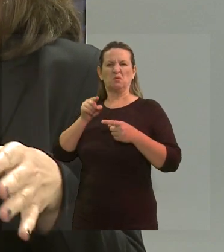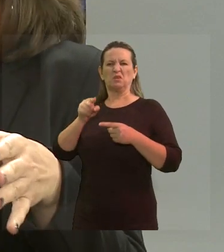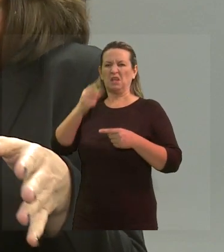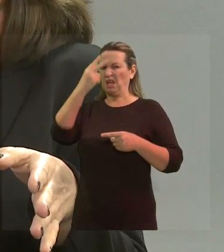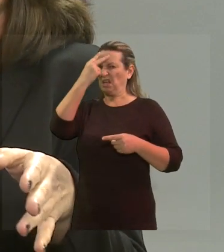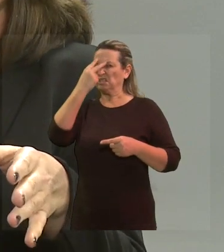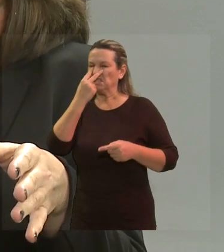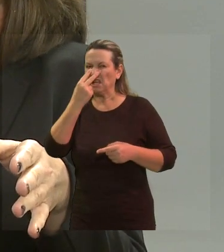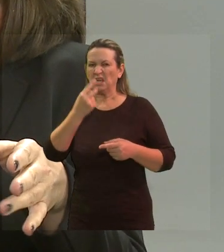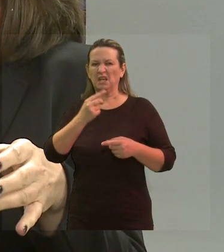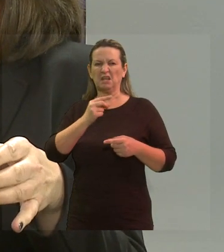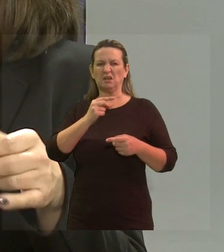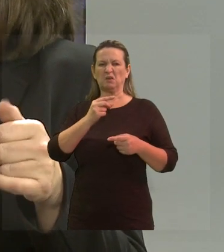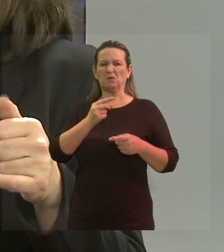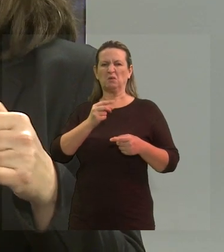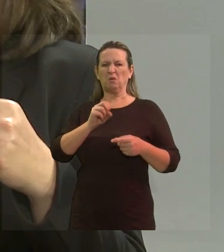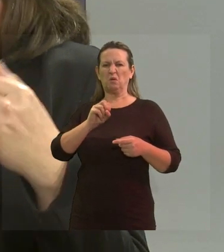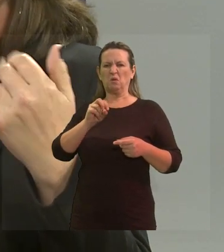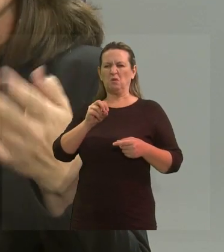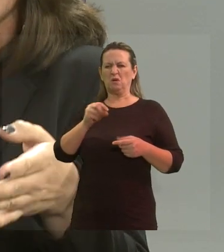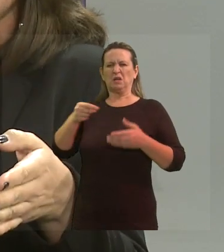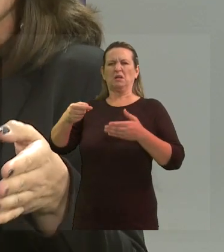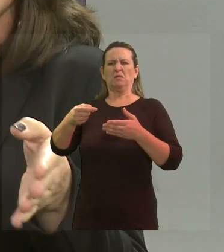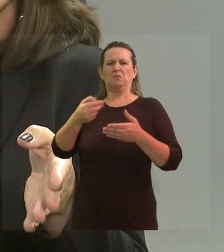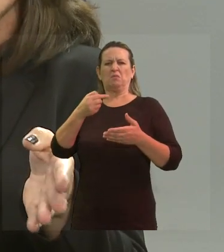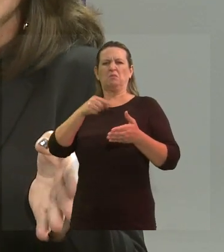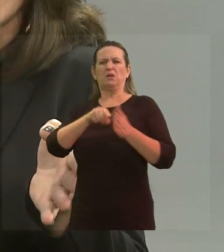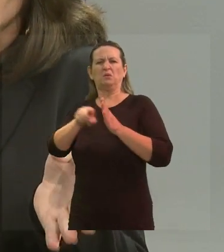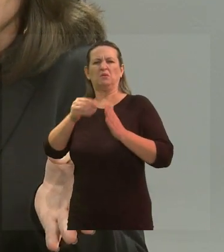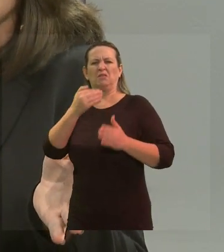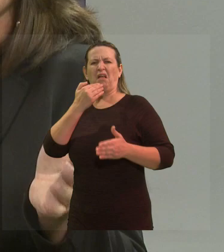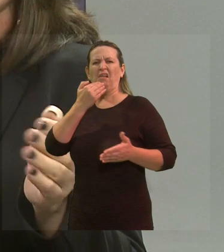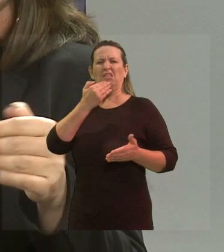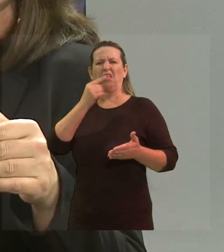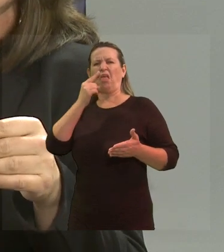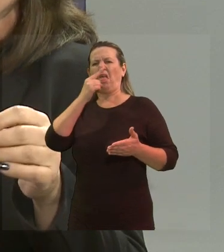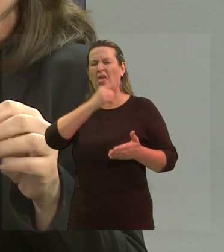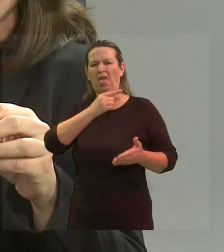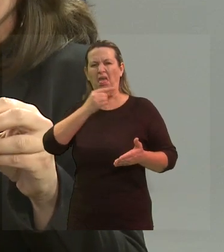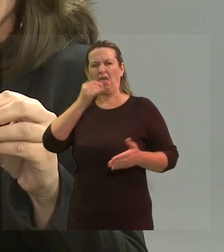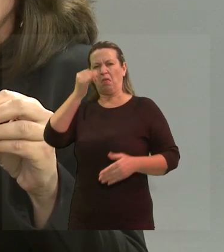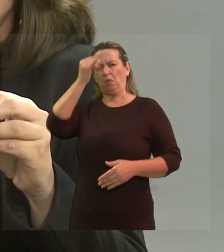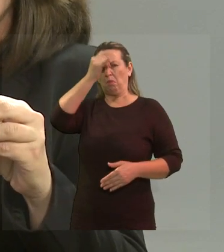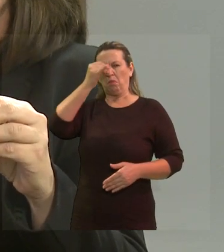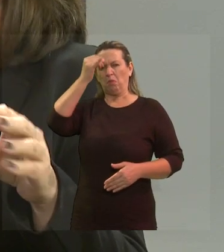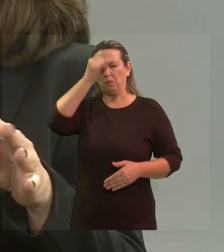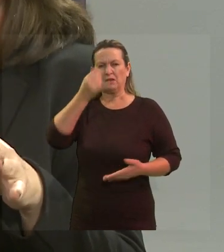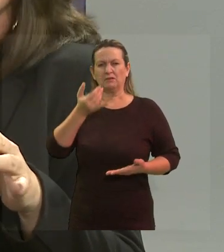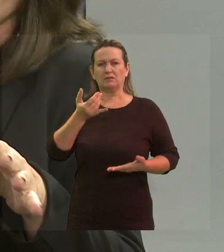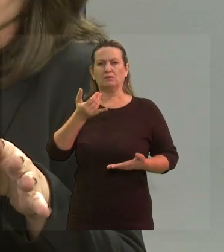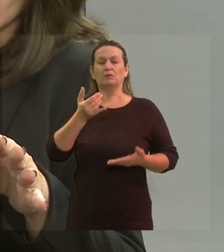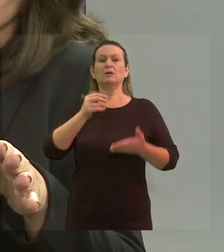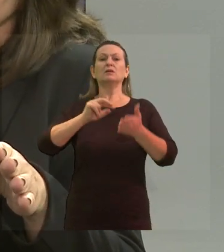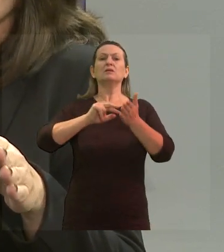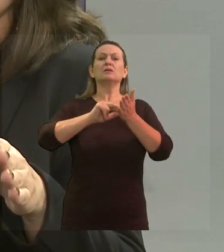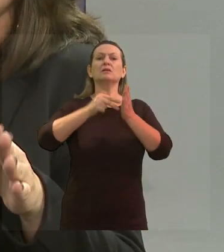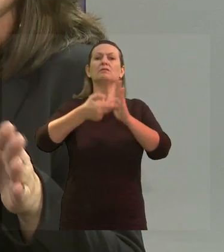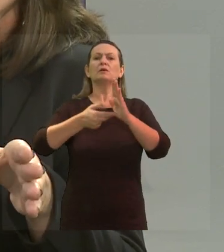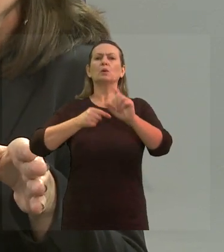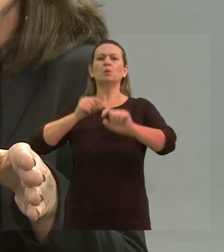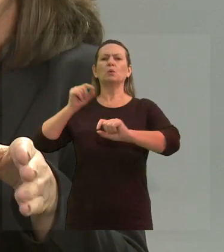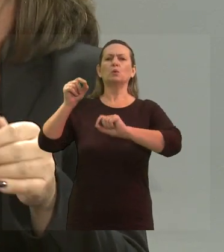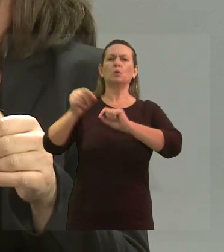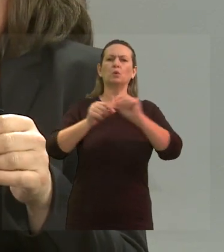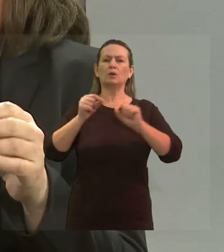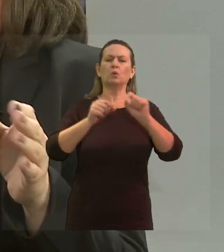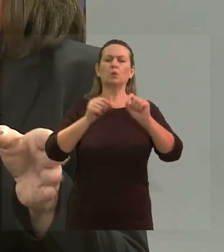capenga ou que pergunta imbecil, isso demonstra o quê? Que está se fazendo uma